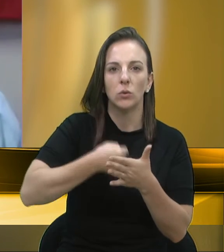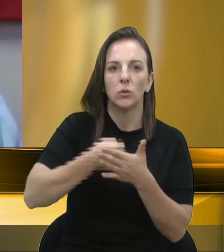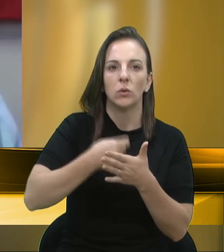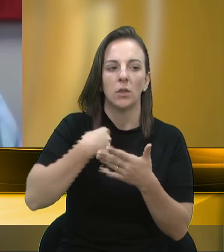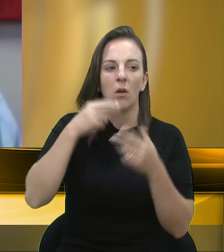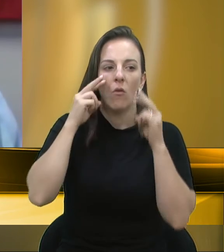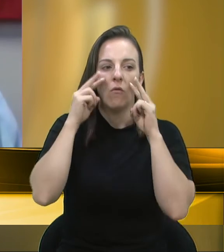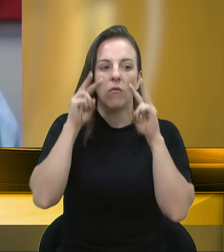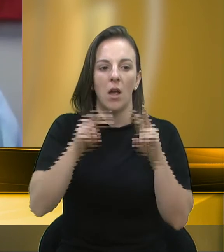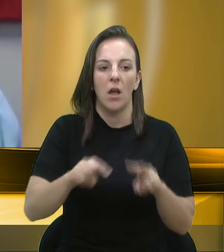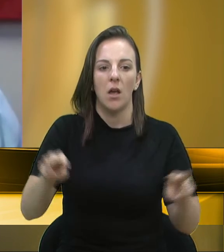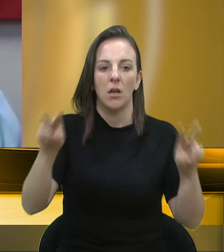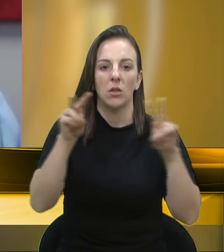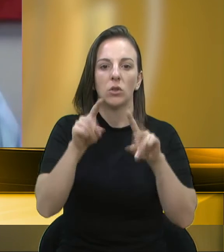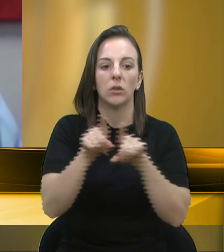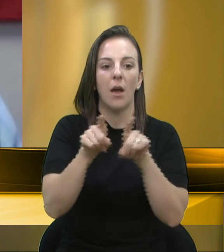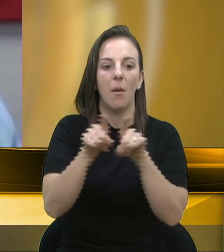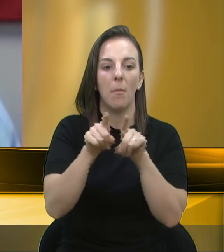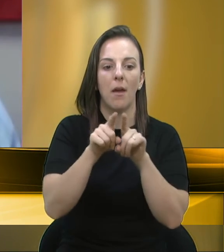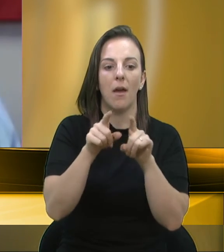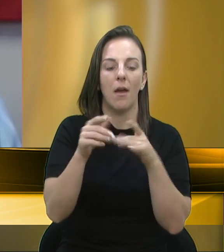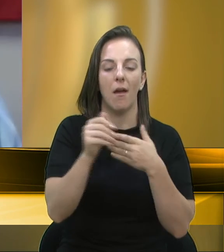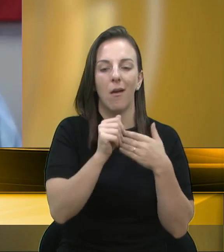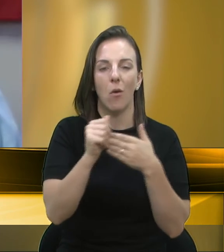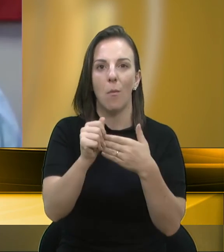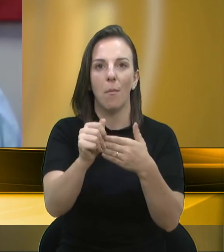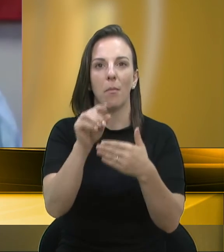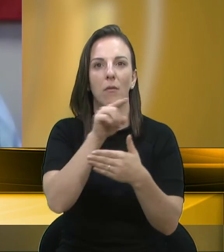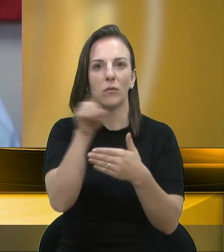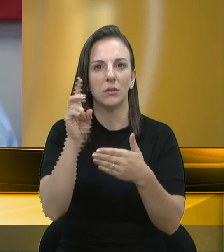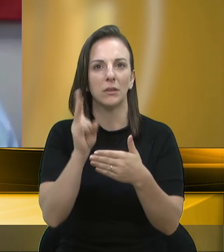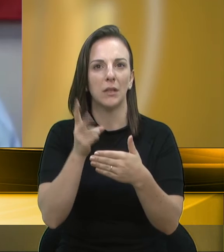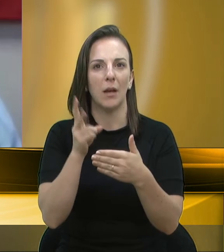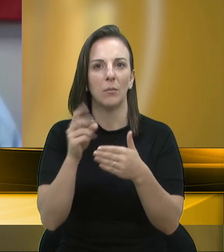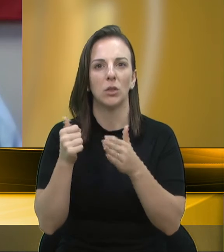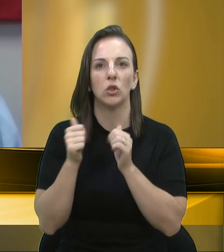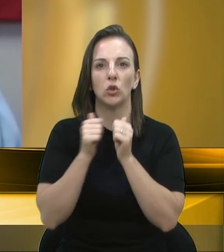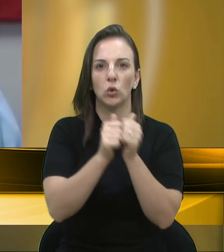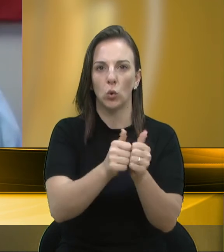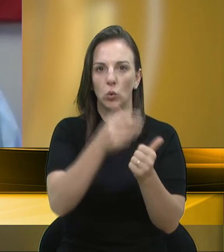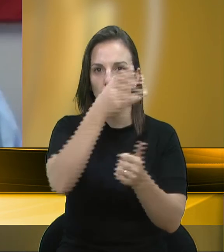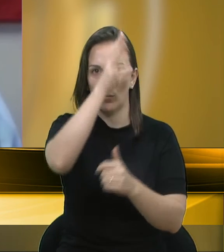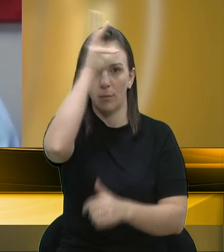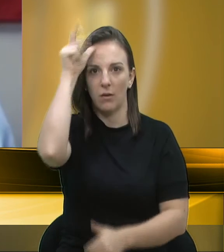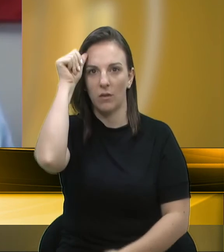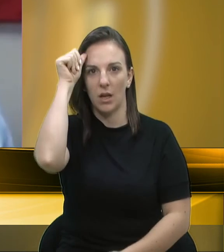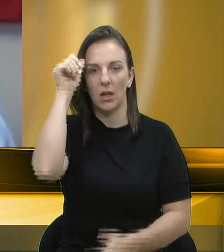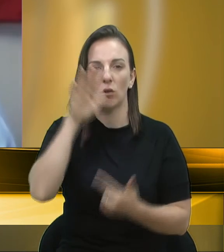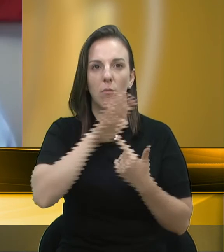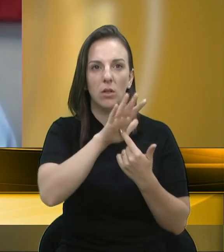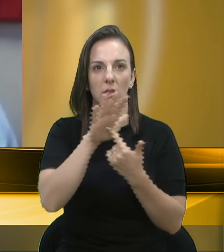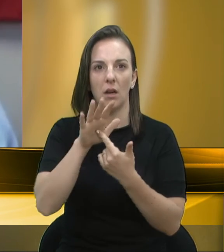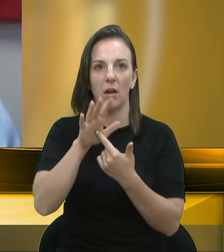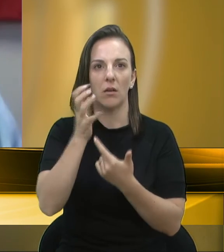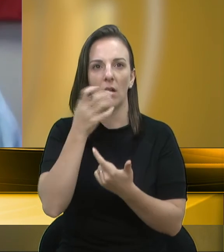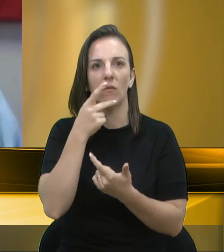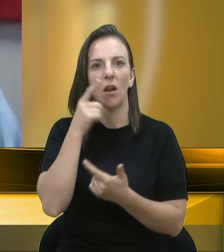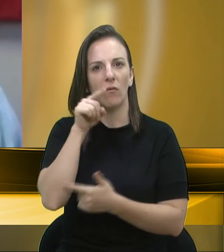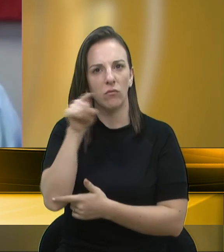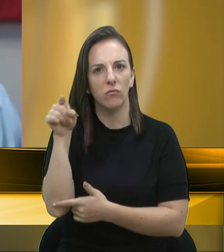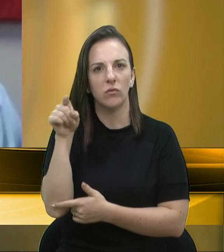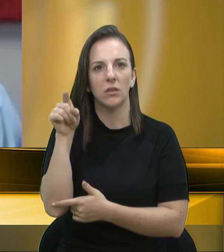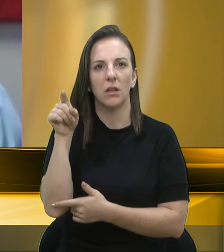acompanho. Você está sempre tentando levar as reivindicações do pessoal ao prefeito. E quero dizer, realmente, que a sua fala é que o